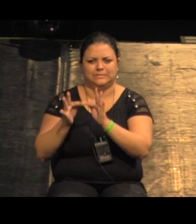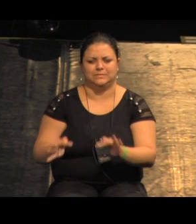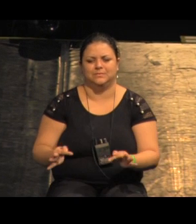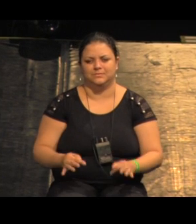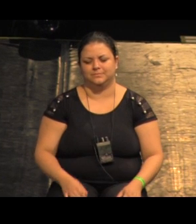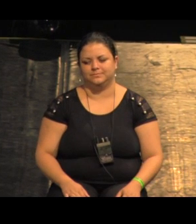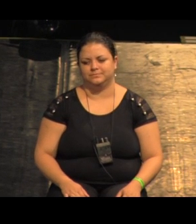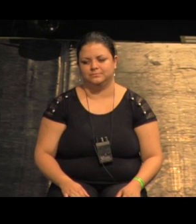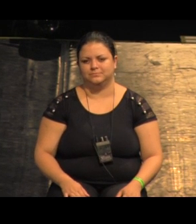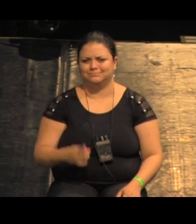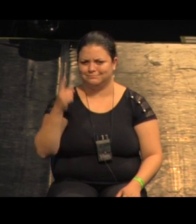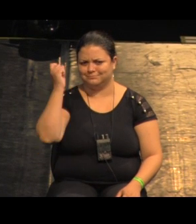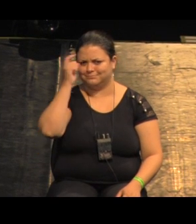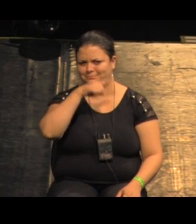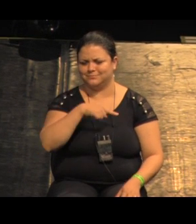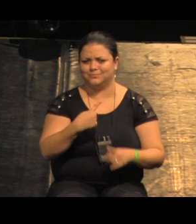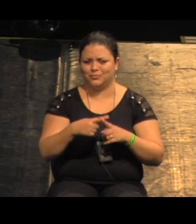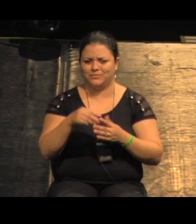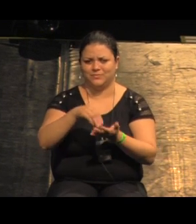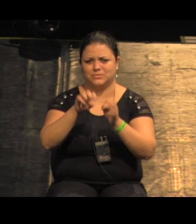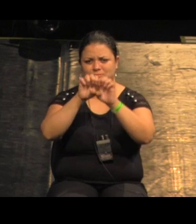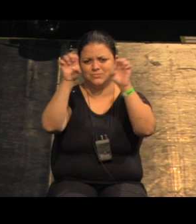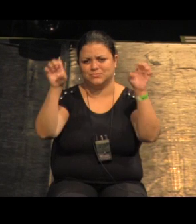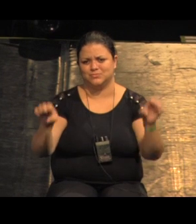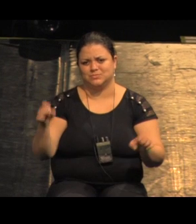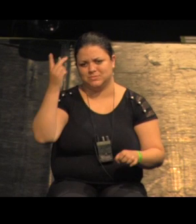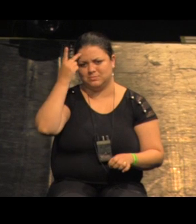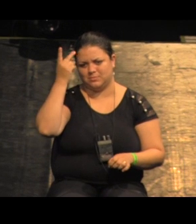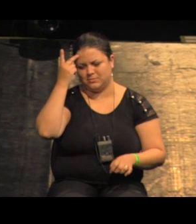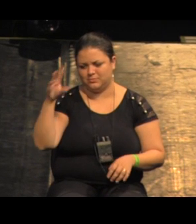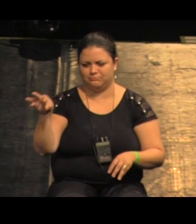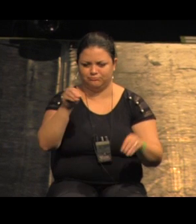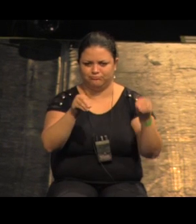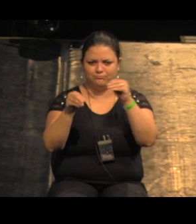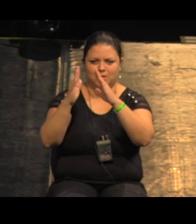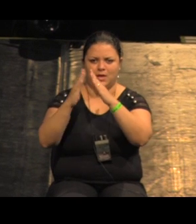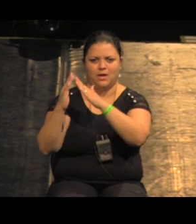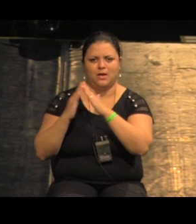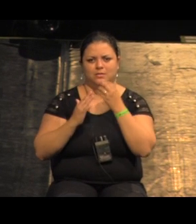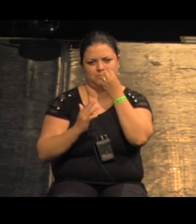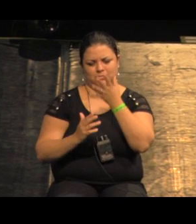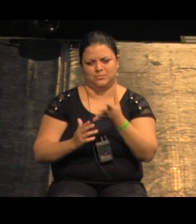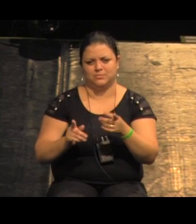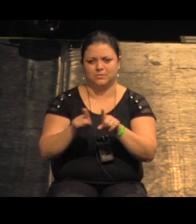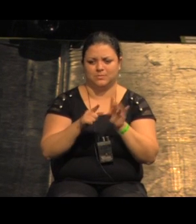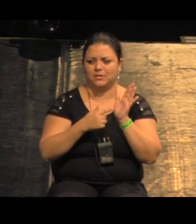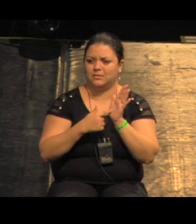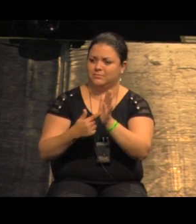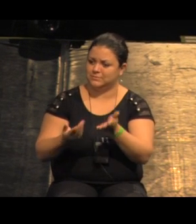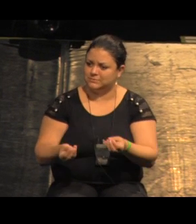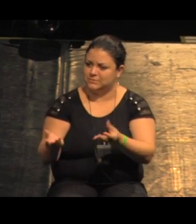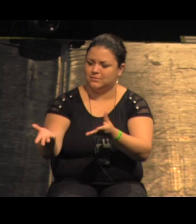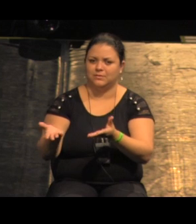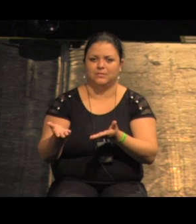é desafiador porque o problema é de infraestrutura é de oferta de moradia e é também de